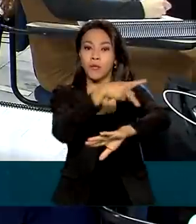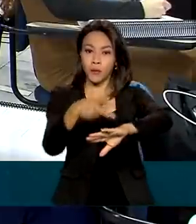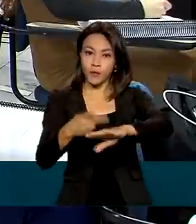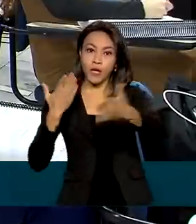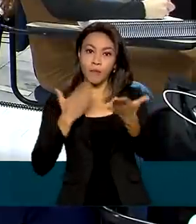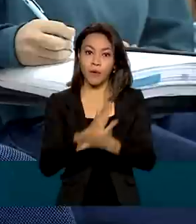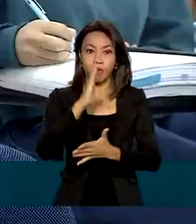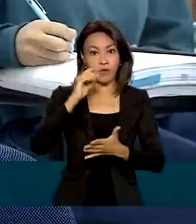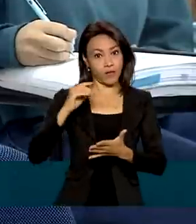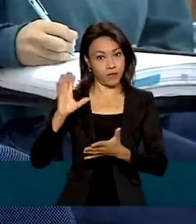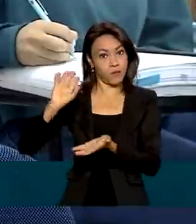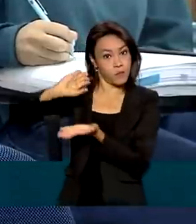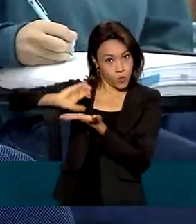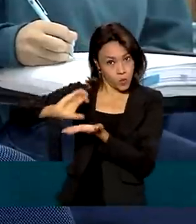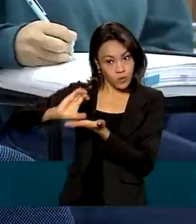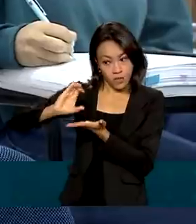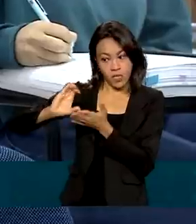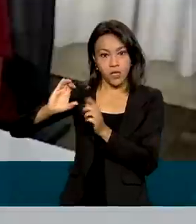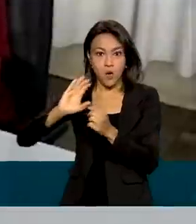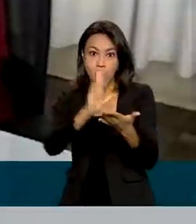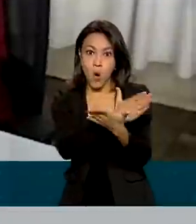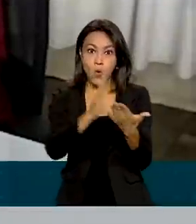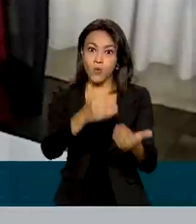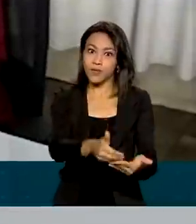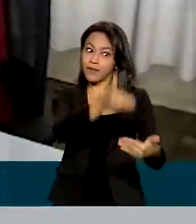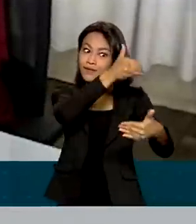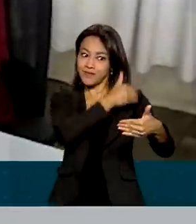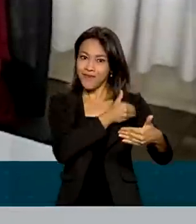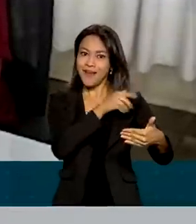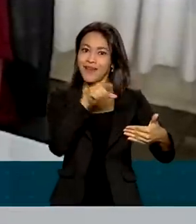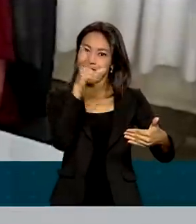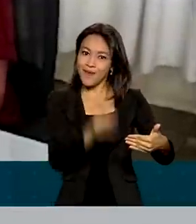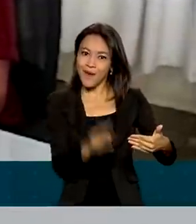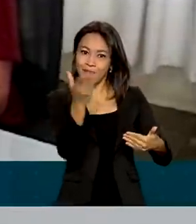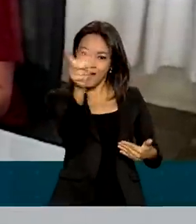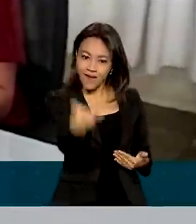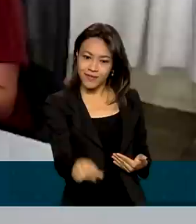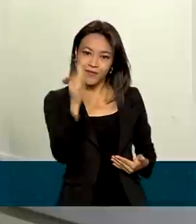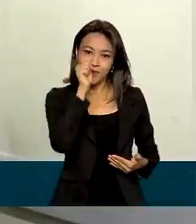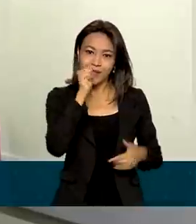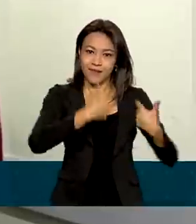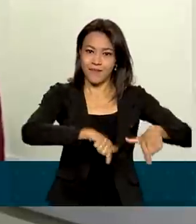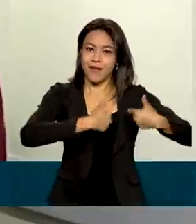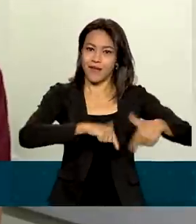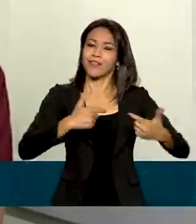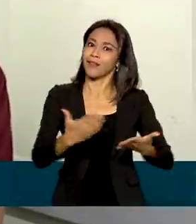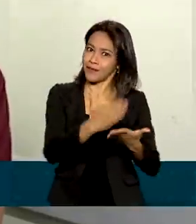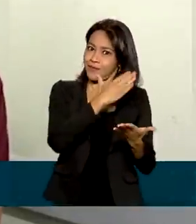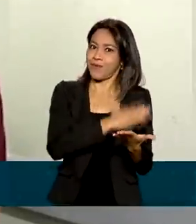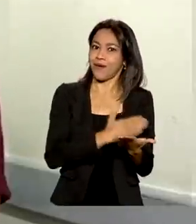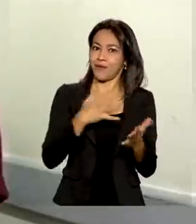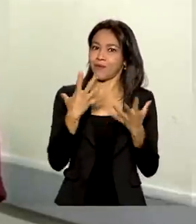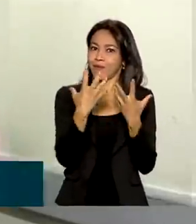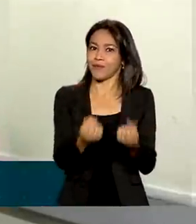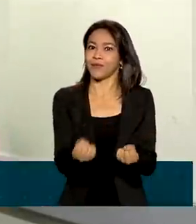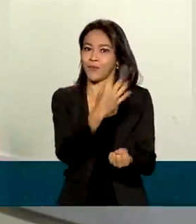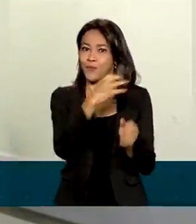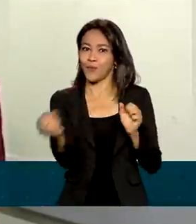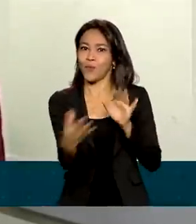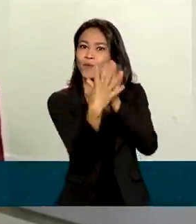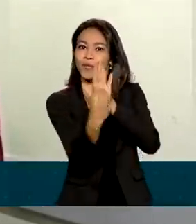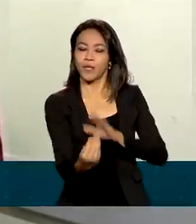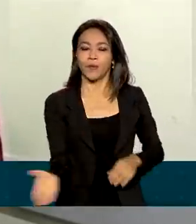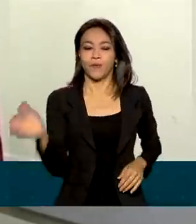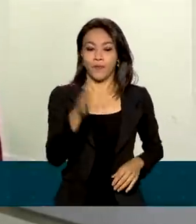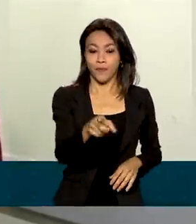Educação do Estado. Algumas se adiantaram. É o caso da escola em que a Alessandra trabalha. O grupo de trabalho sobre o novo ensino médio